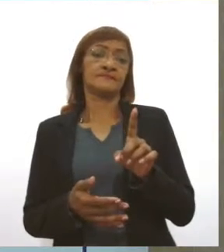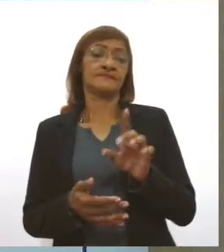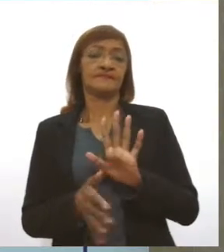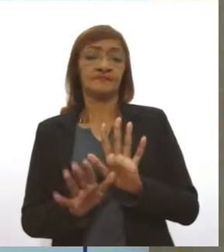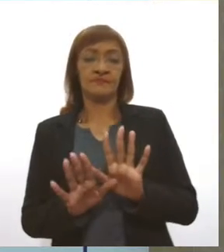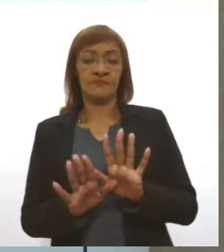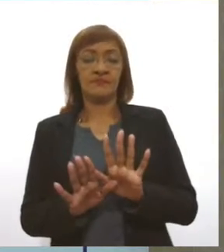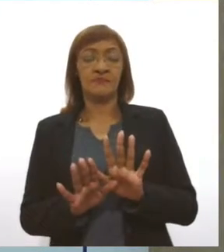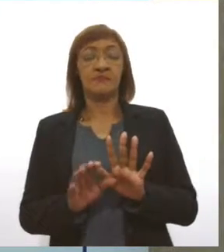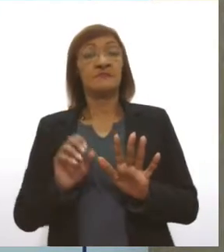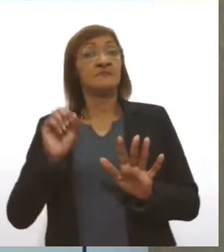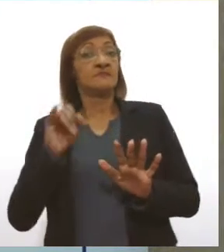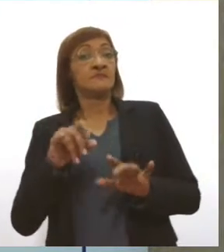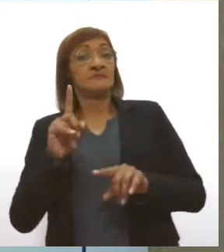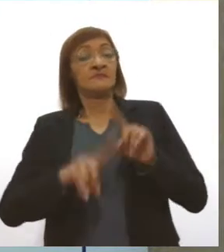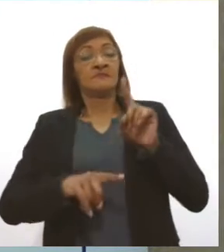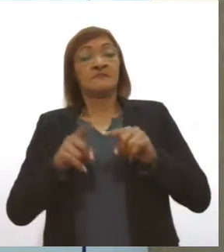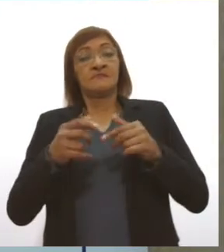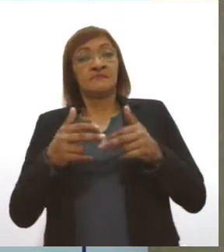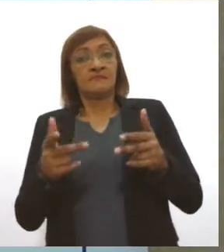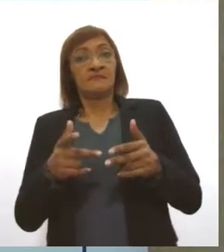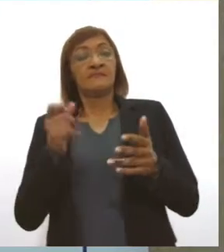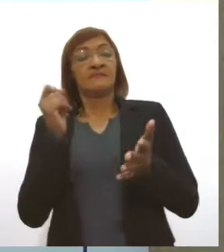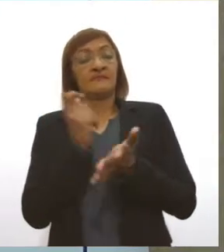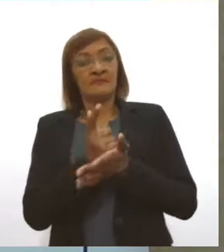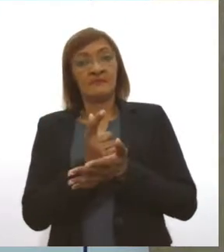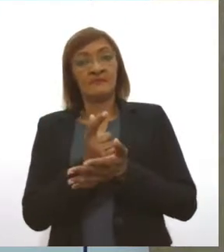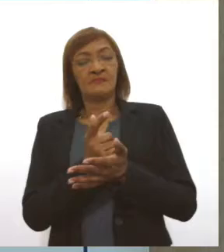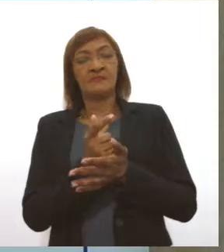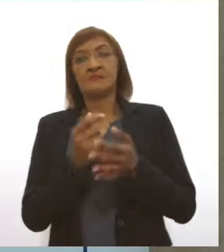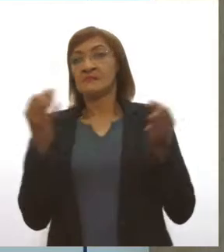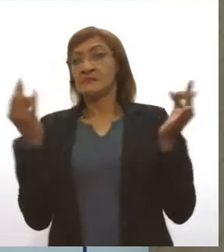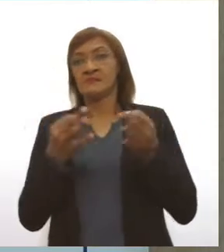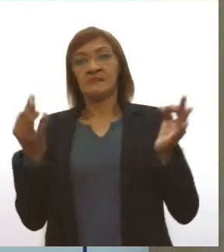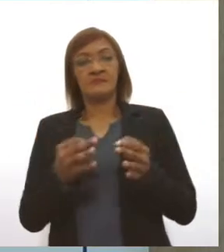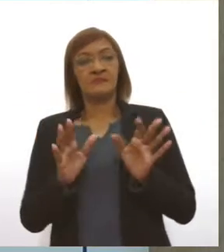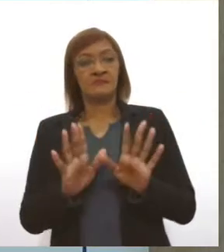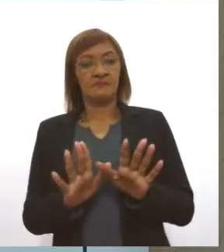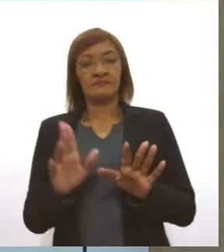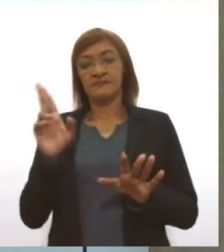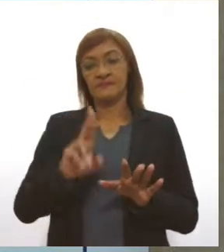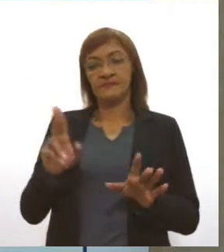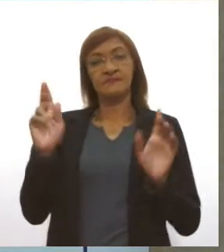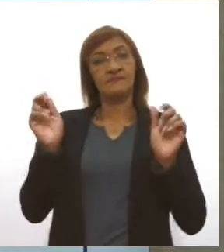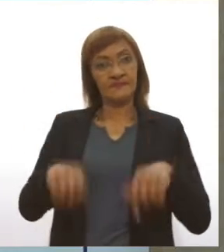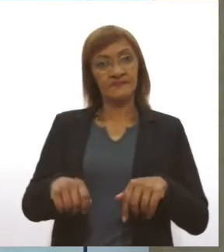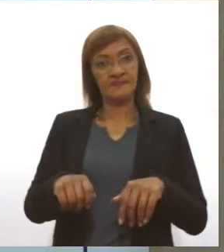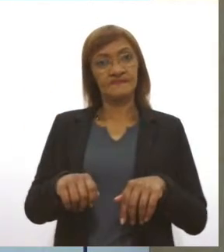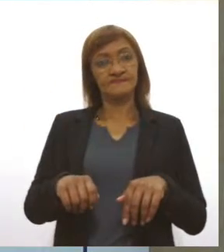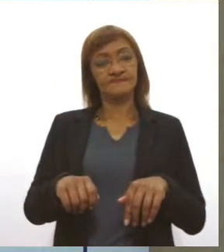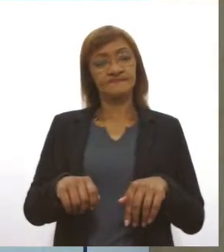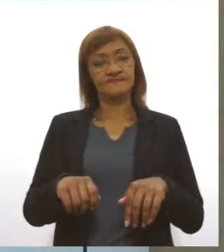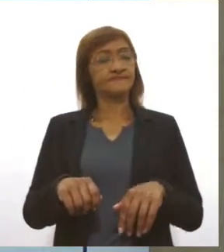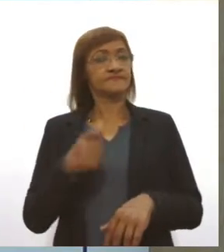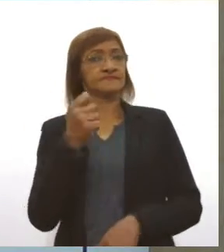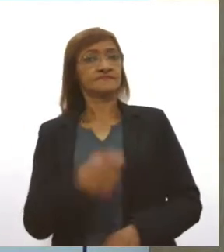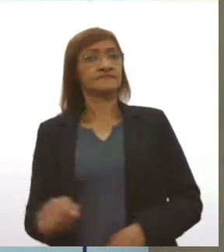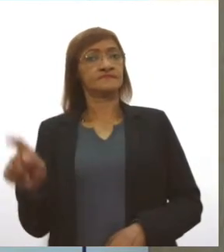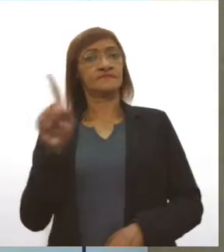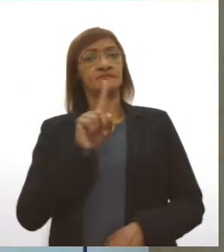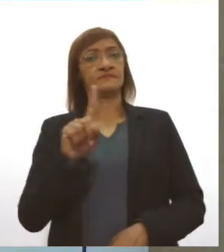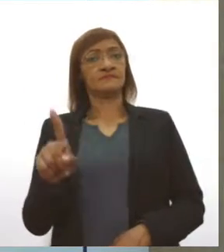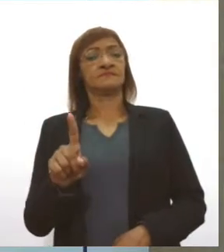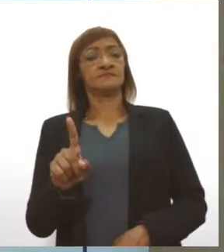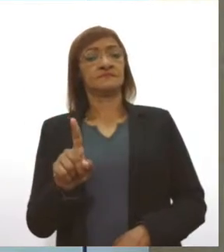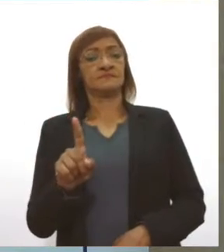Se o produto ele foi adquirido, ele está em perfeito estado de uso e de conservação, não tem porquê o fornecedor